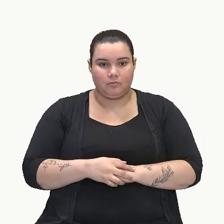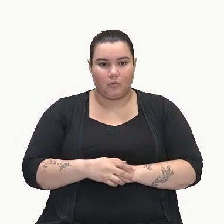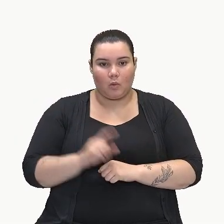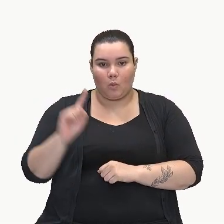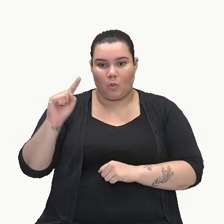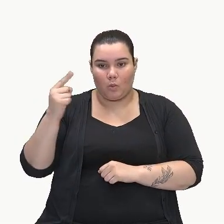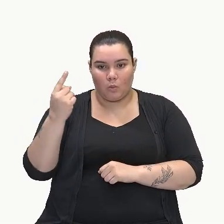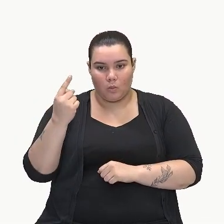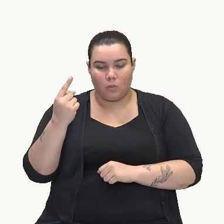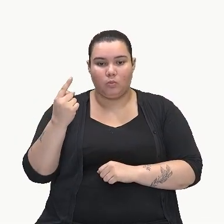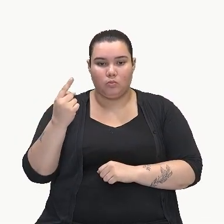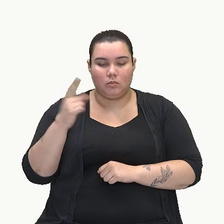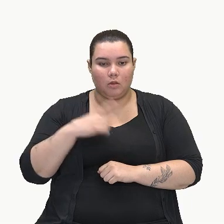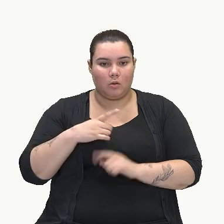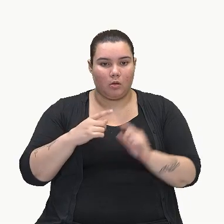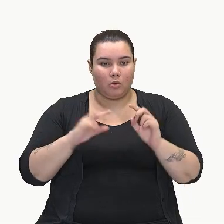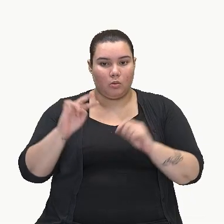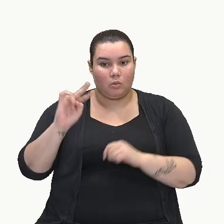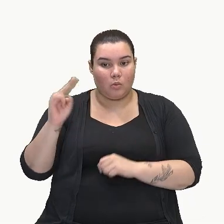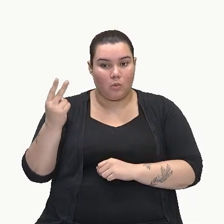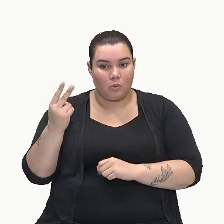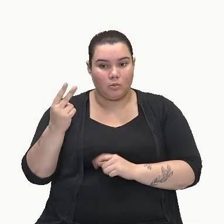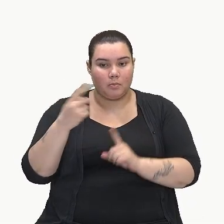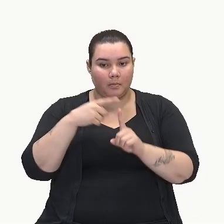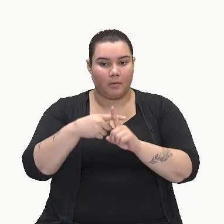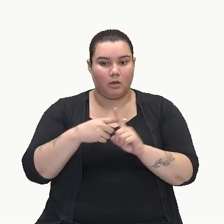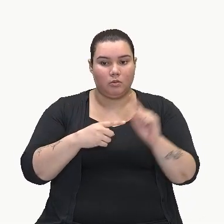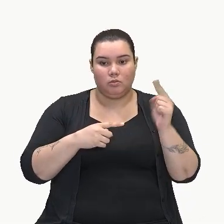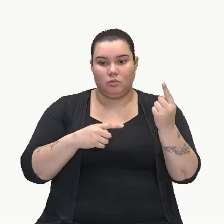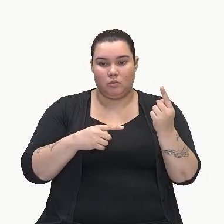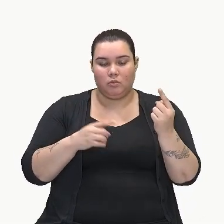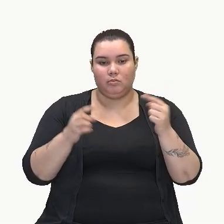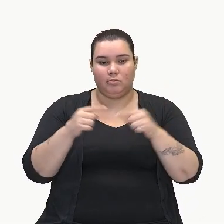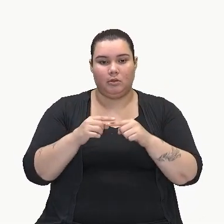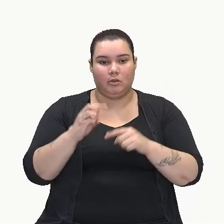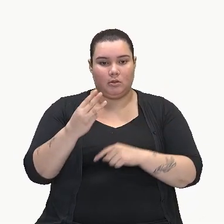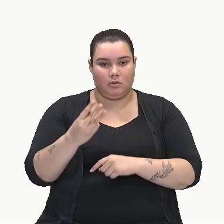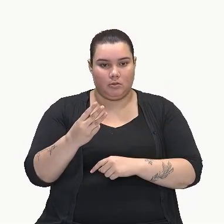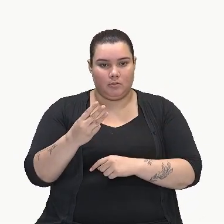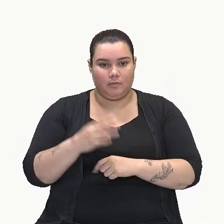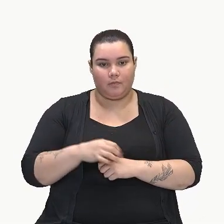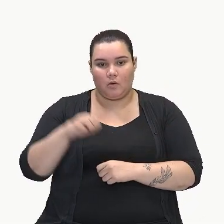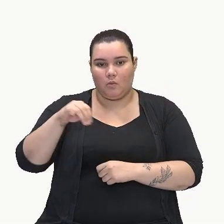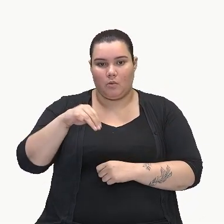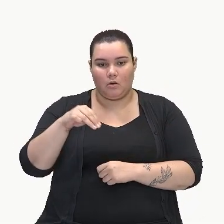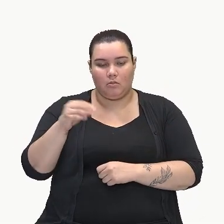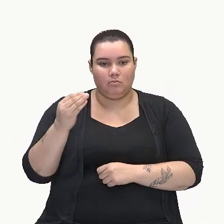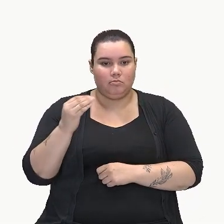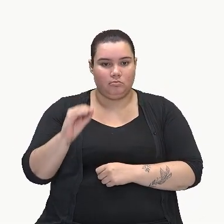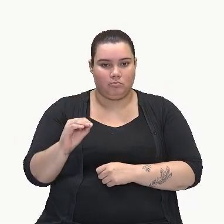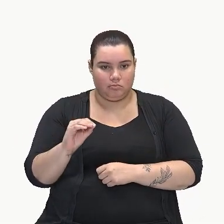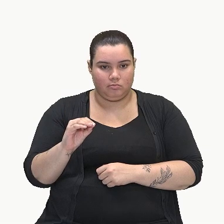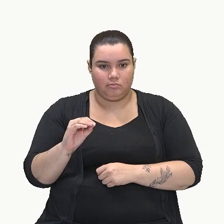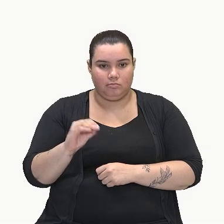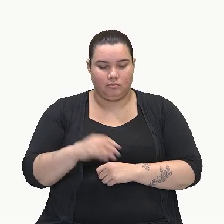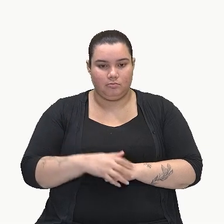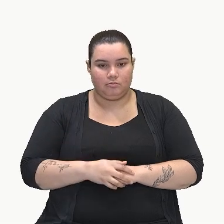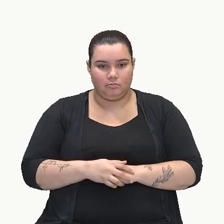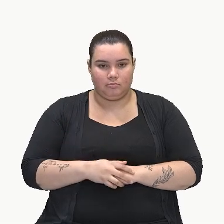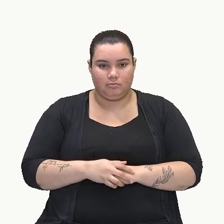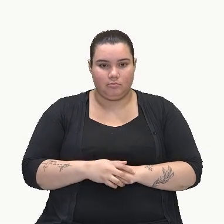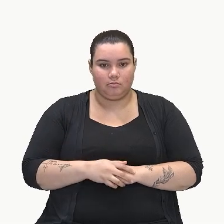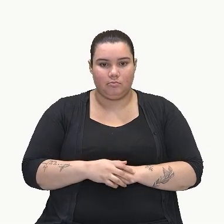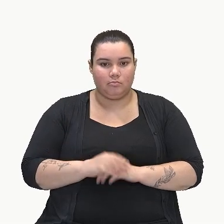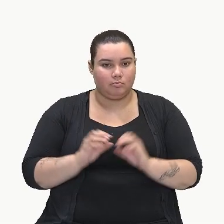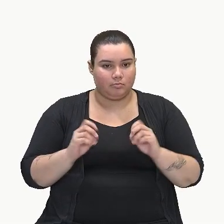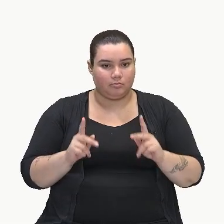é 1. Então, 2 mais 1, 3. O meu M só tem aqui e aqui não tem, então só vou repetir